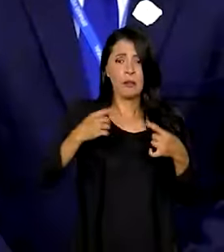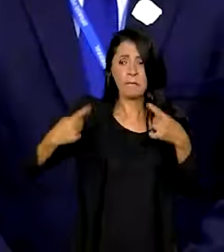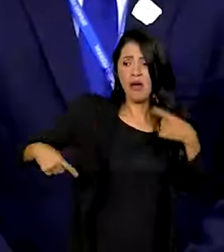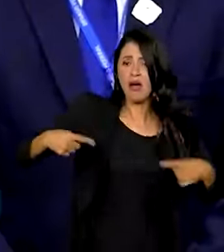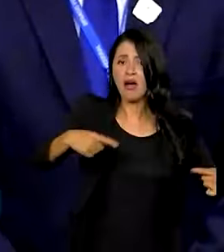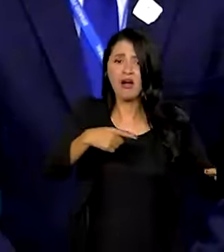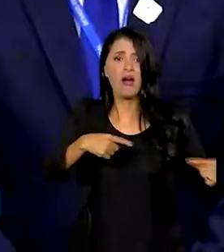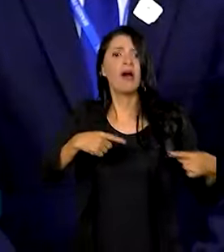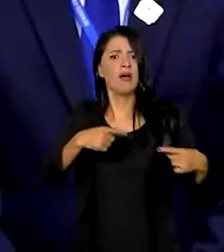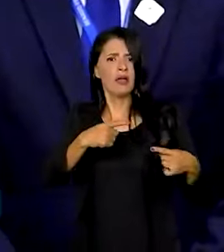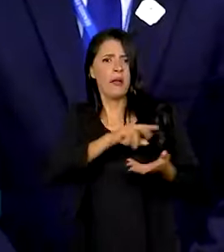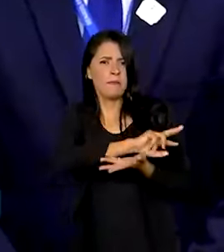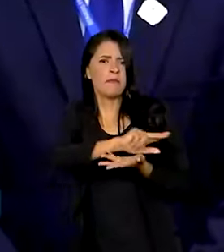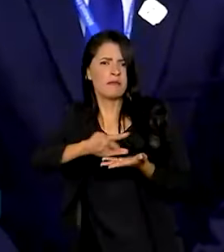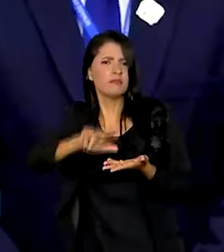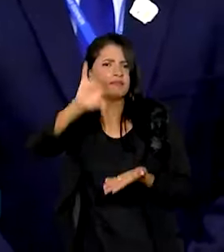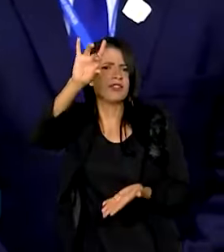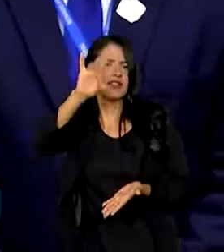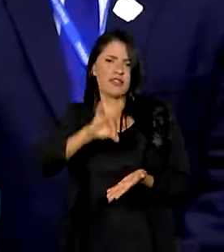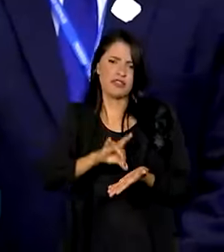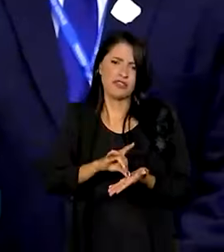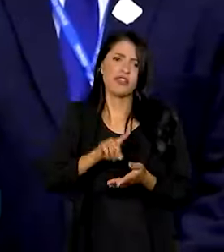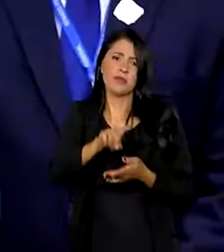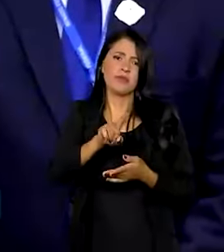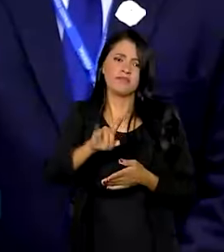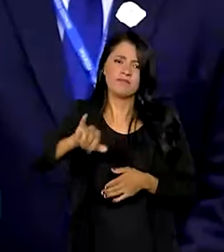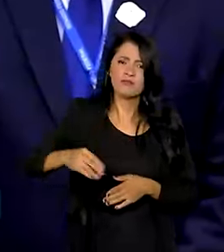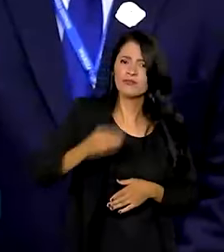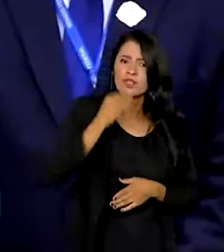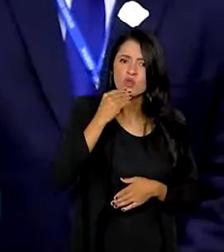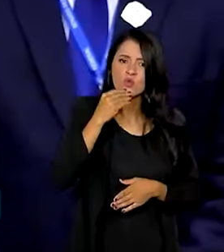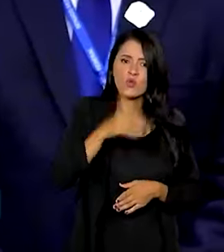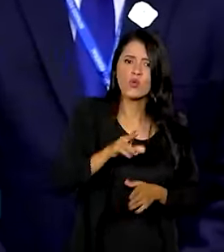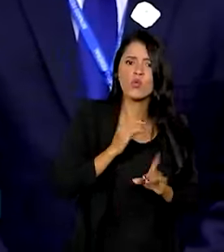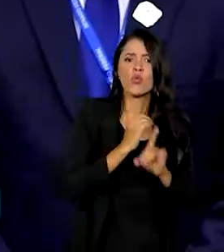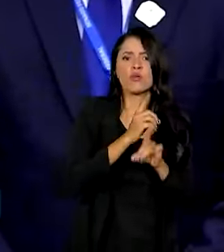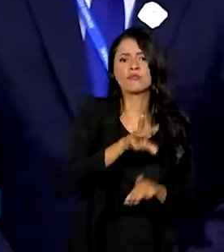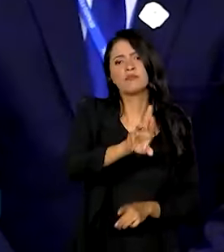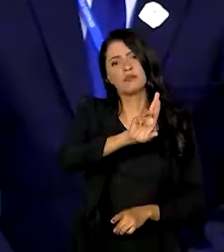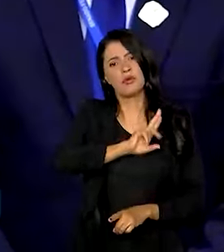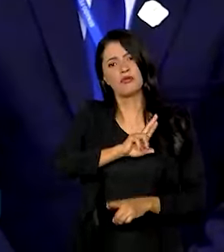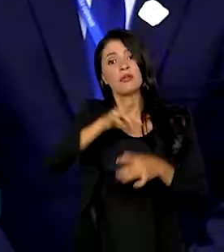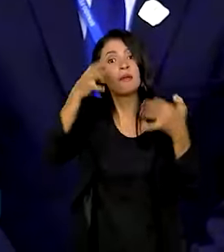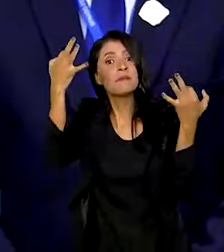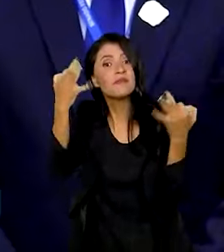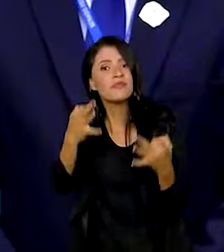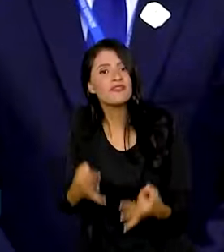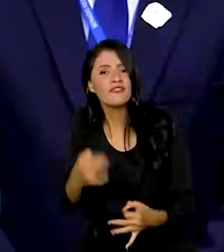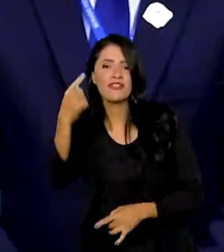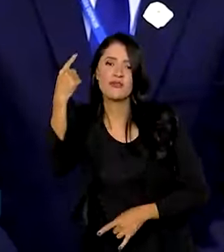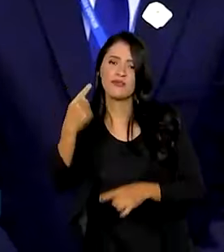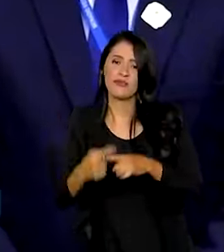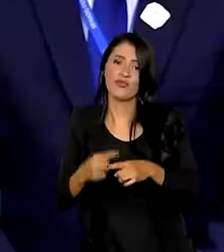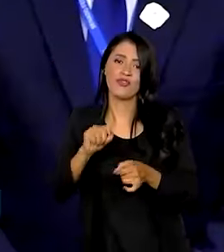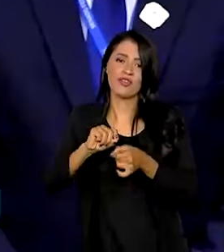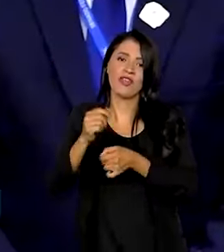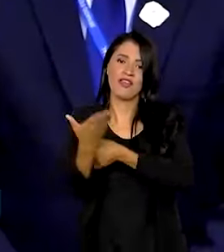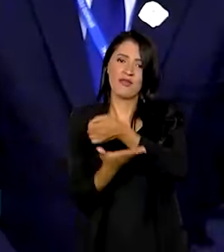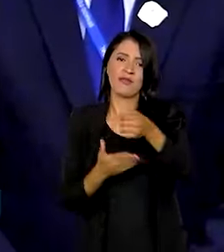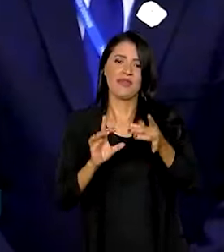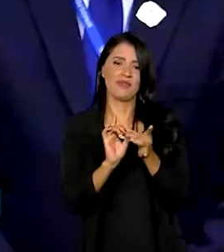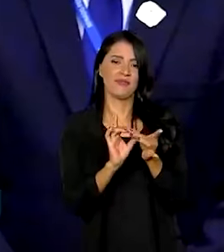e muitas delas legítimas em proveito de uma solução. Ela é perfeita porque ela foi feita sob a